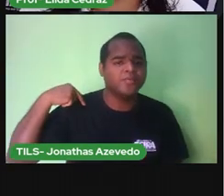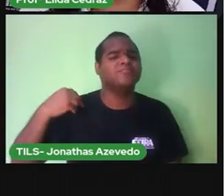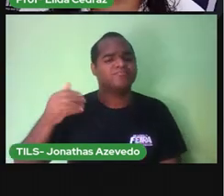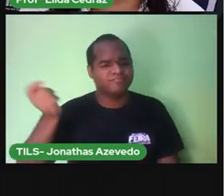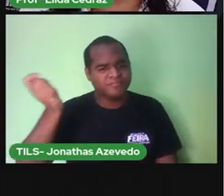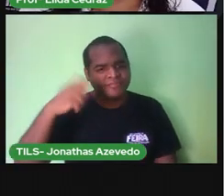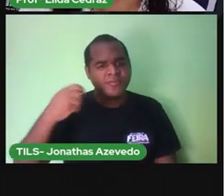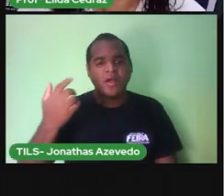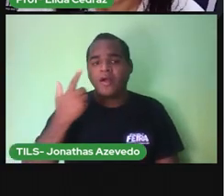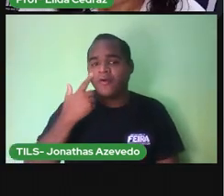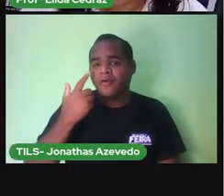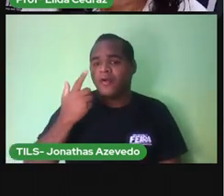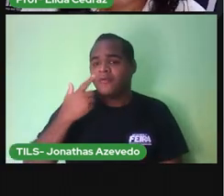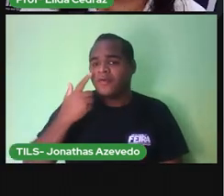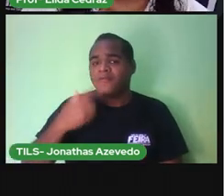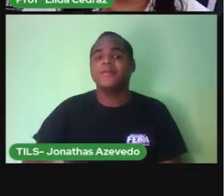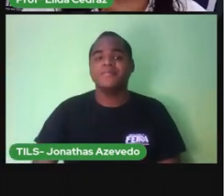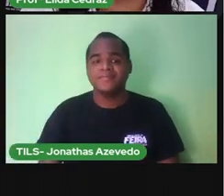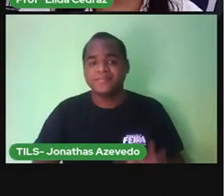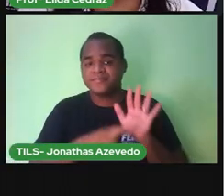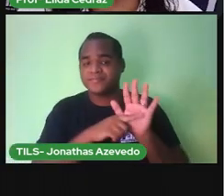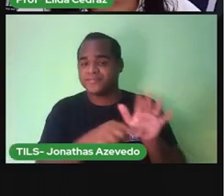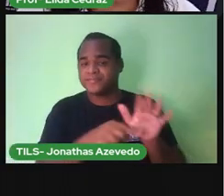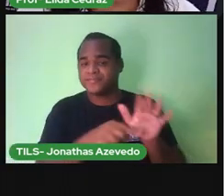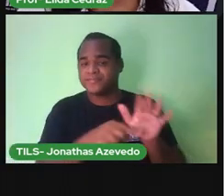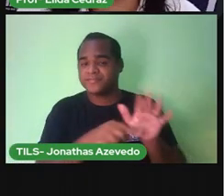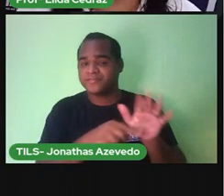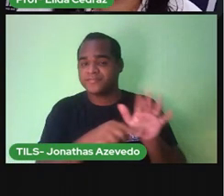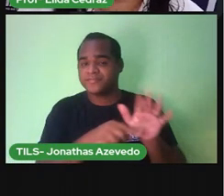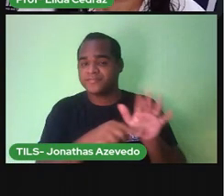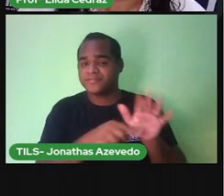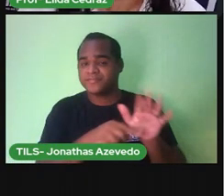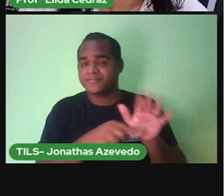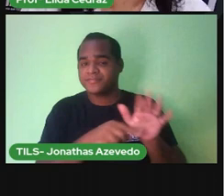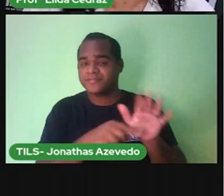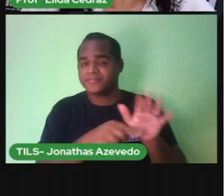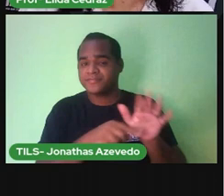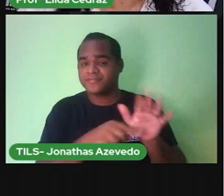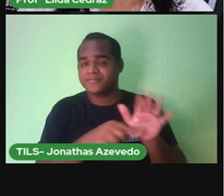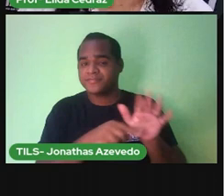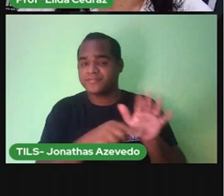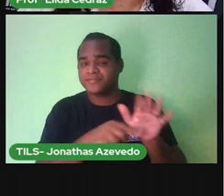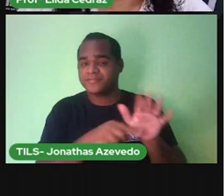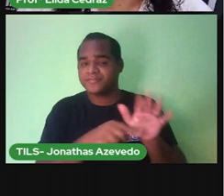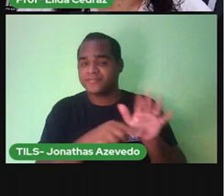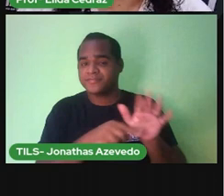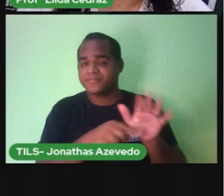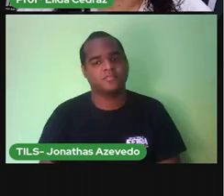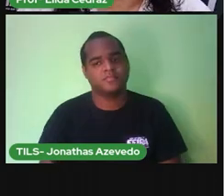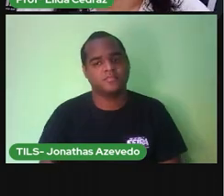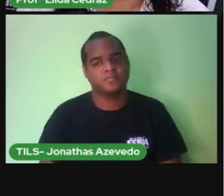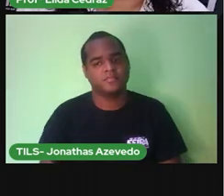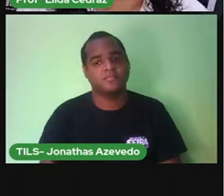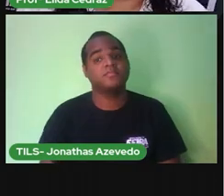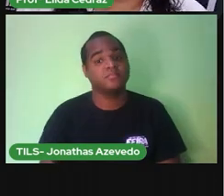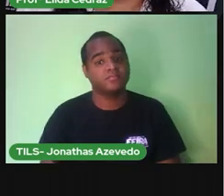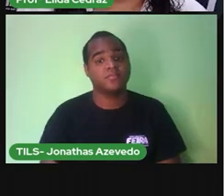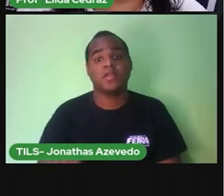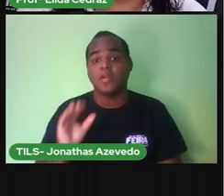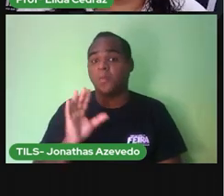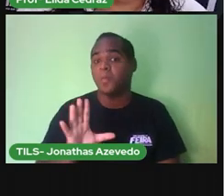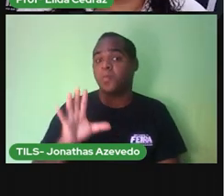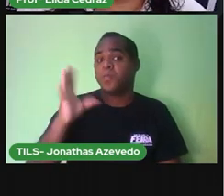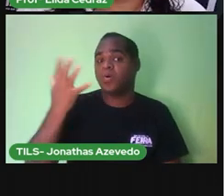disse o jacaré. Eu também quero ajudar a Benedita. No lugar do acidente, a